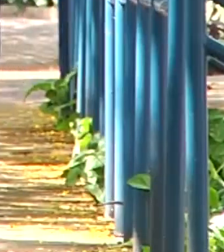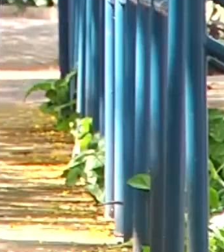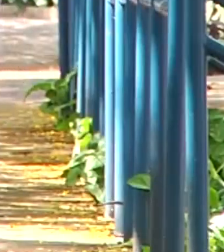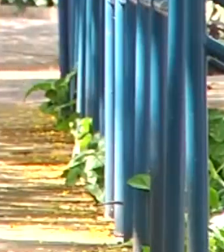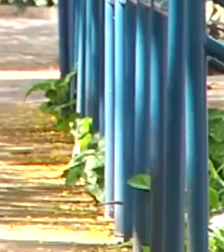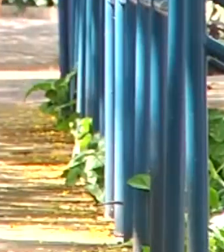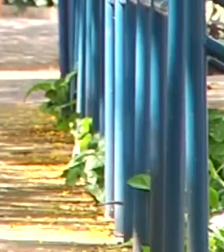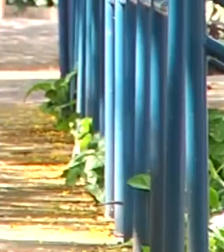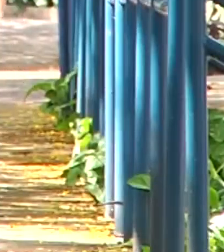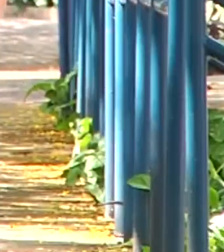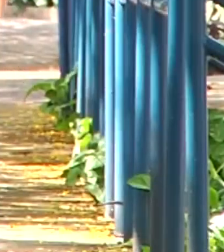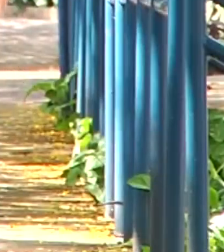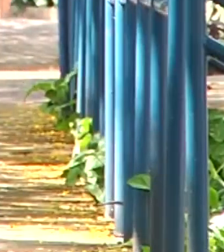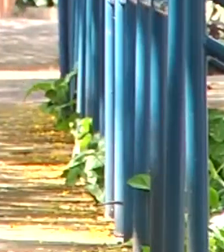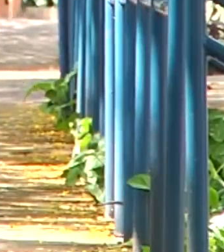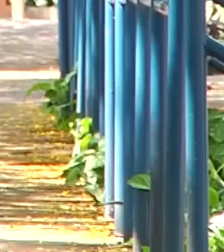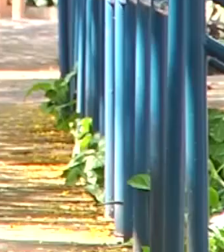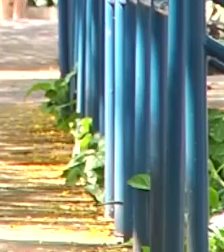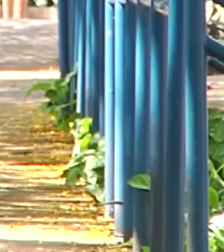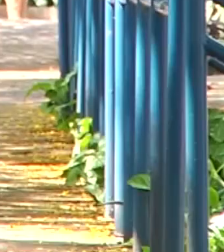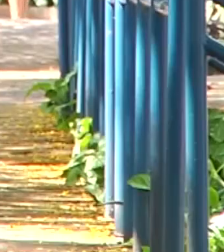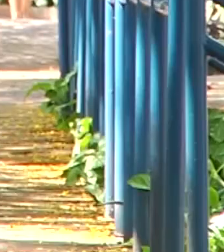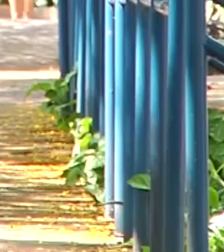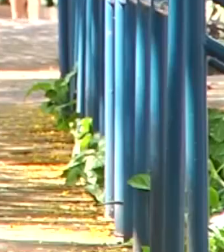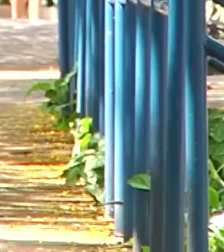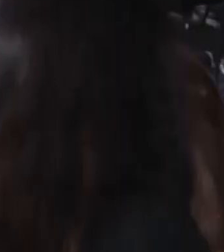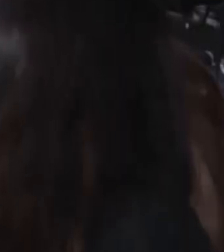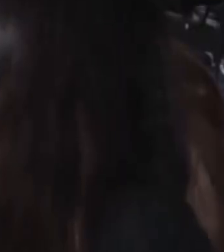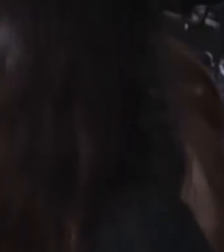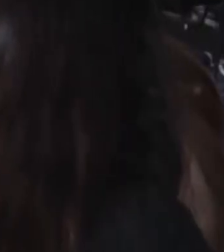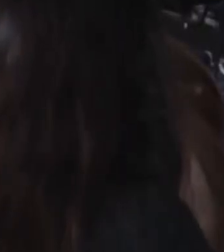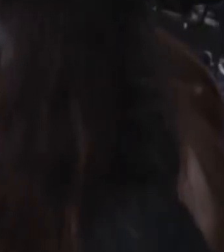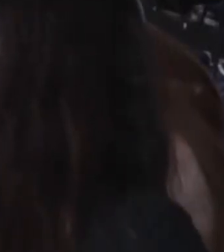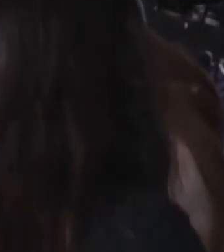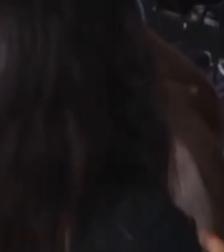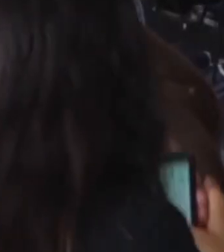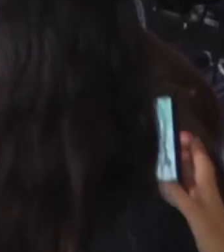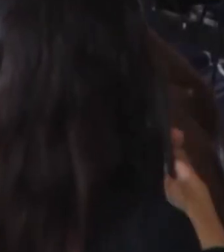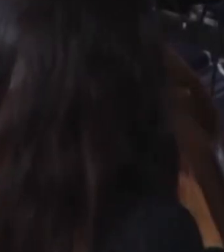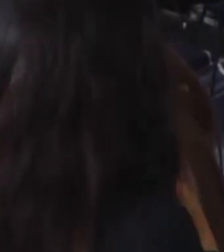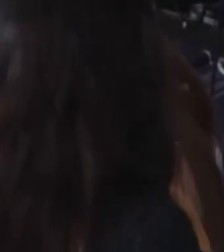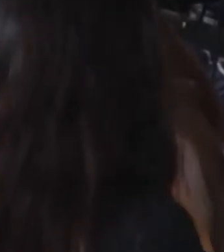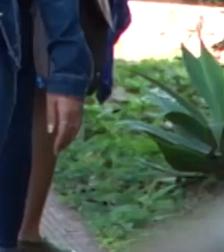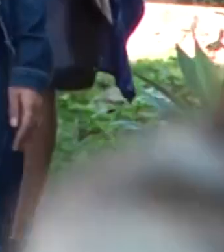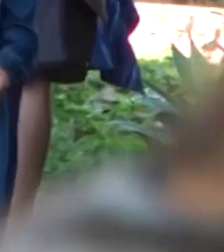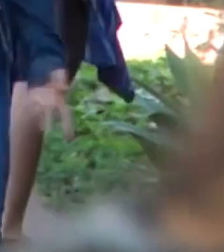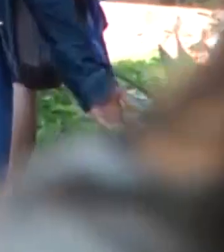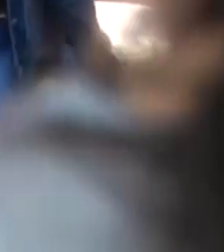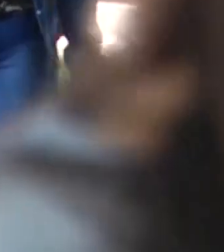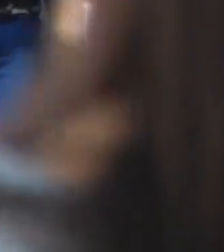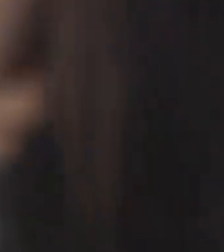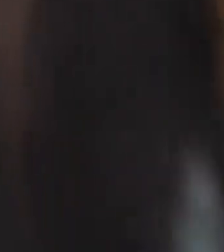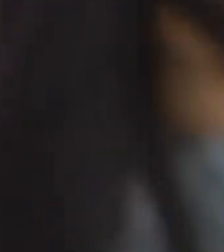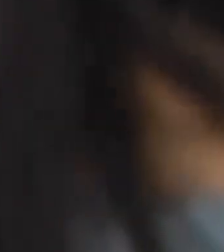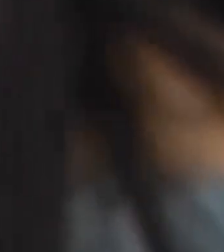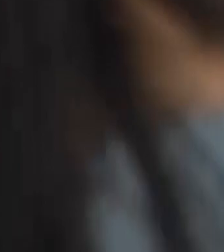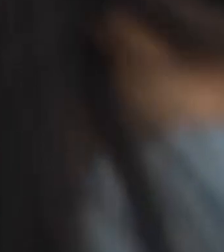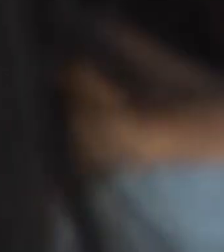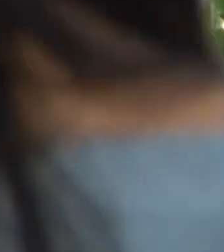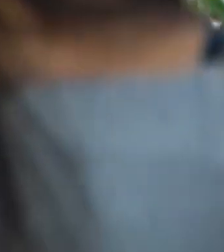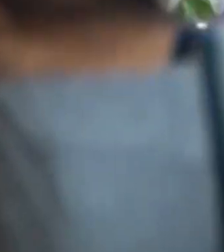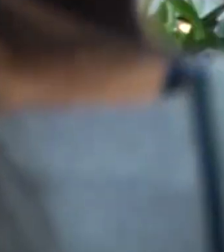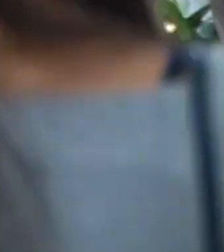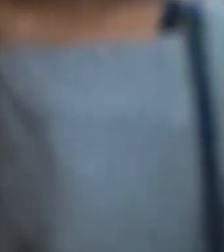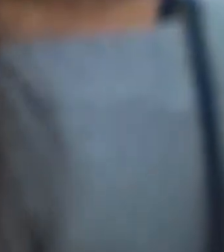até 12 de março. A taxa é de R 117,00. Mas quem tem o CADÚNICO, Cadastro Único